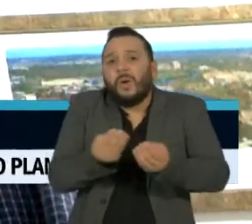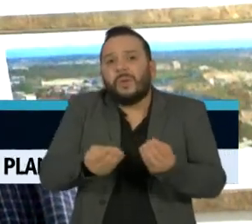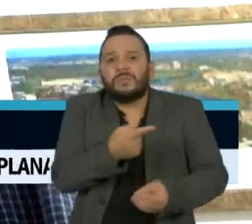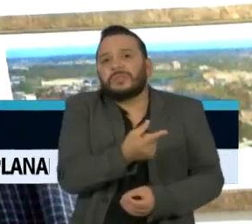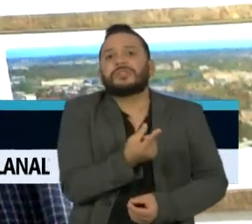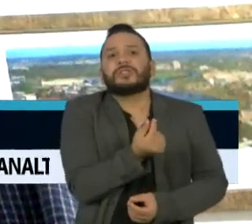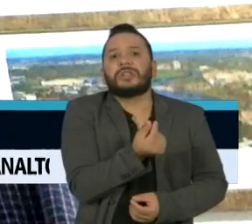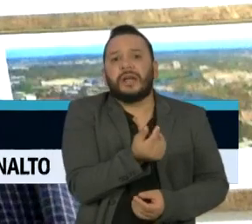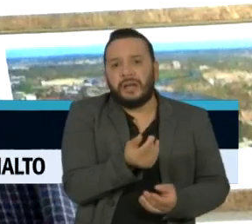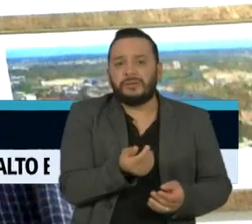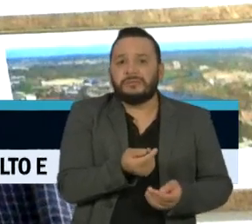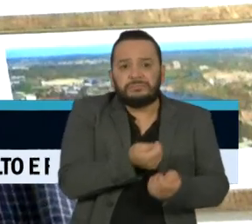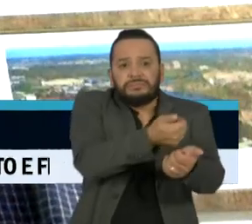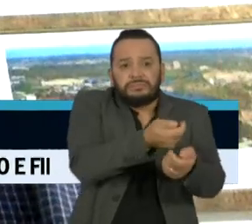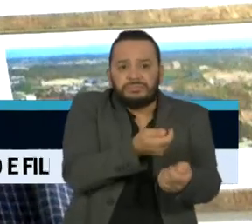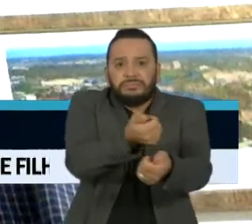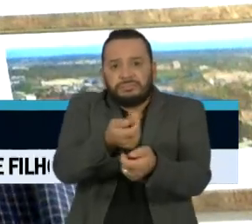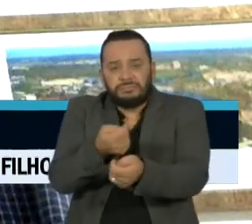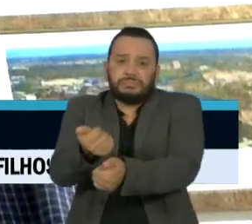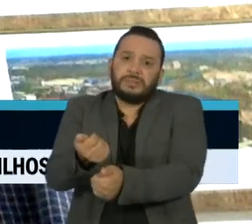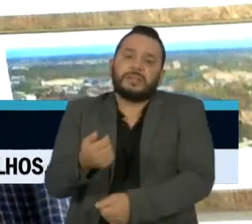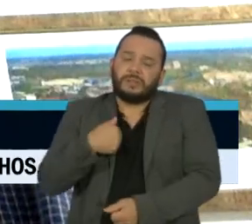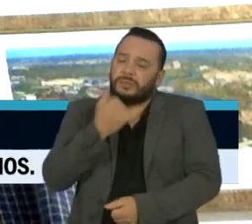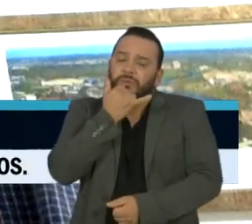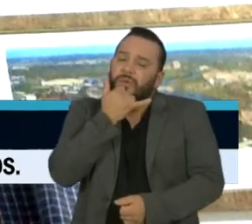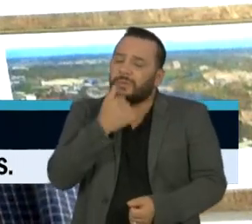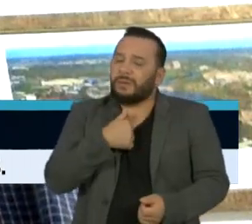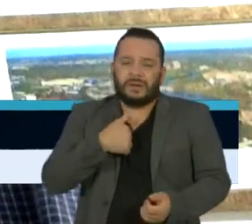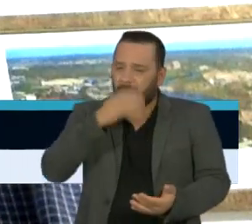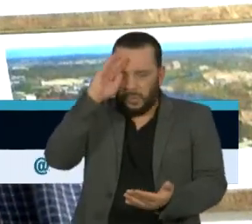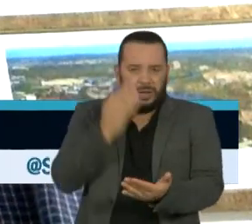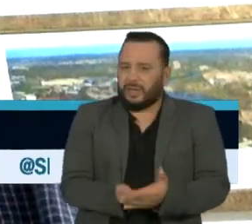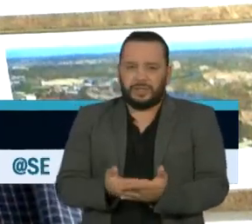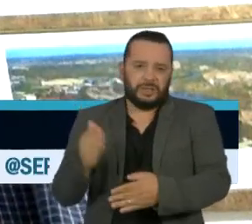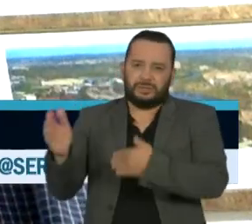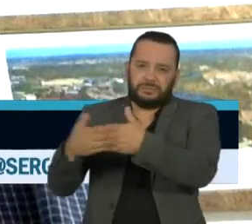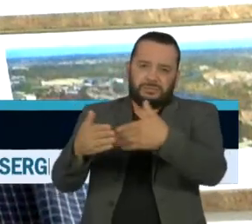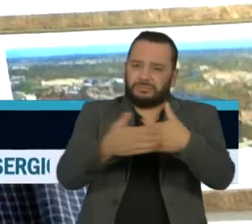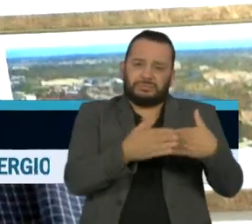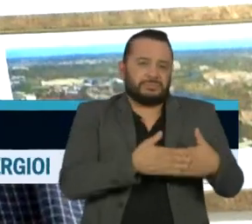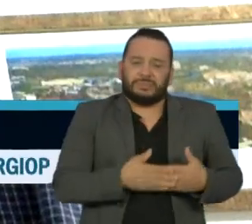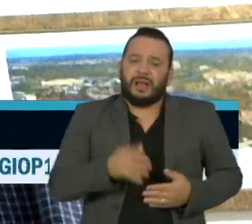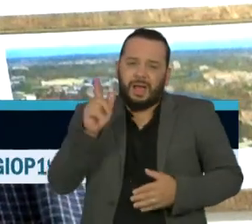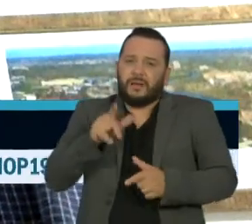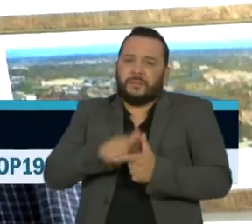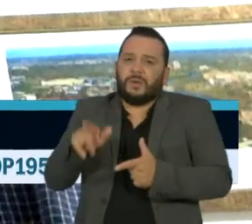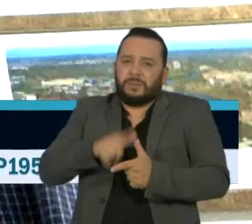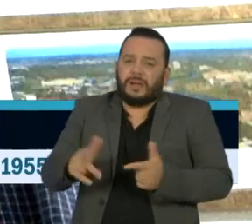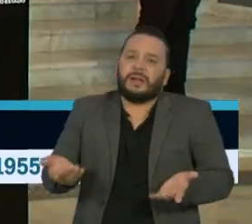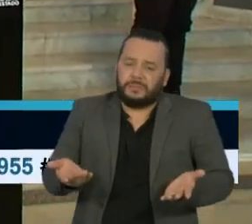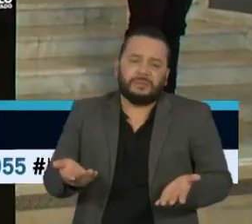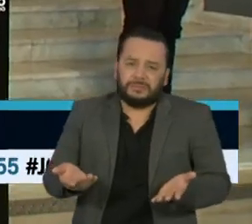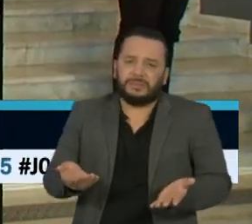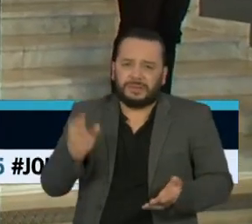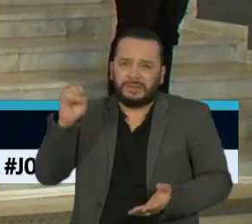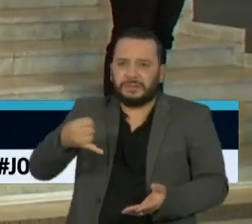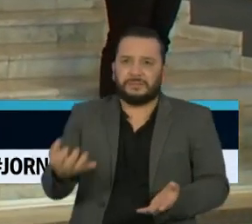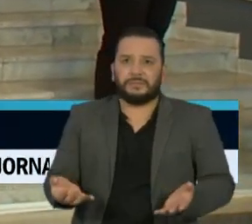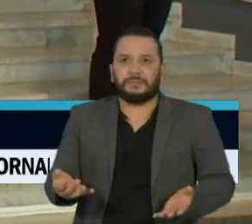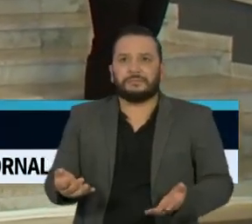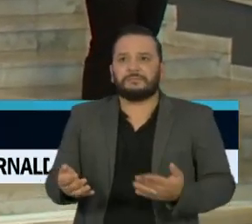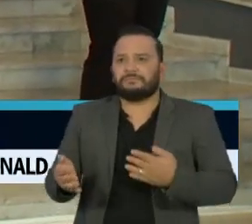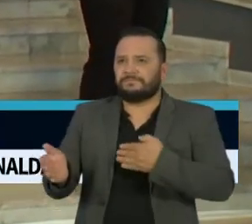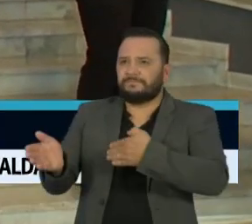conseguir ter grande sucesso. Infelizmente, eu não sou muito otimista em relação a isso, justamente porque isso é um grande calcanhar de aqueles da política de quarentena. O lockdown